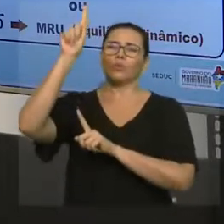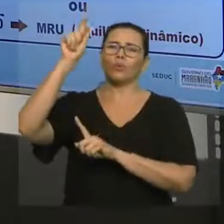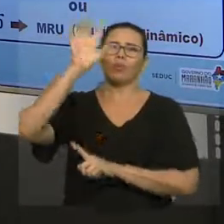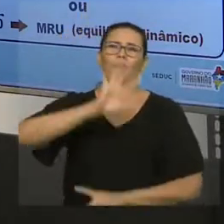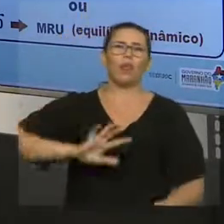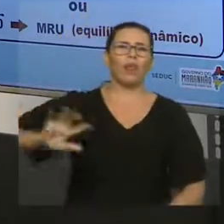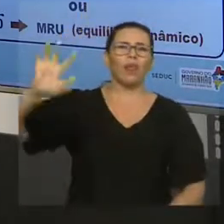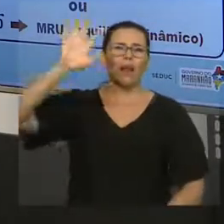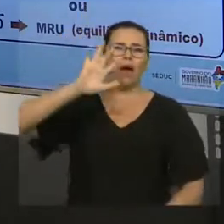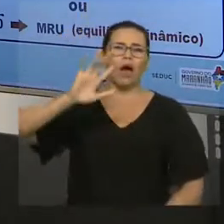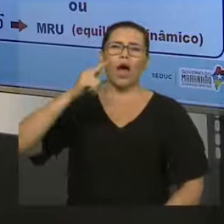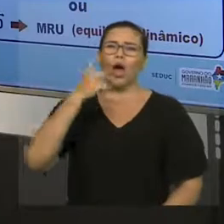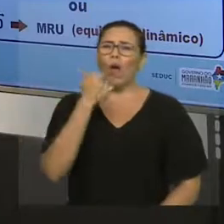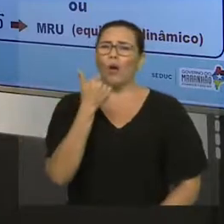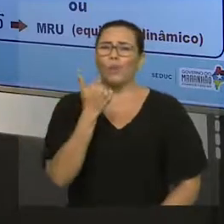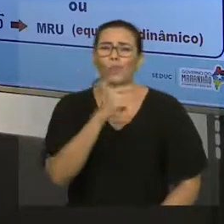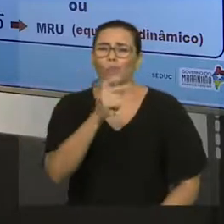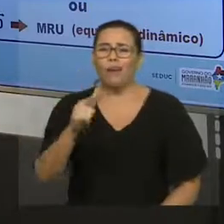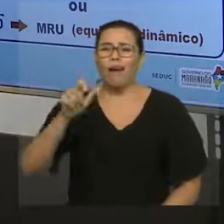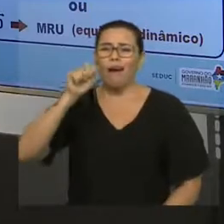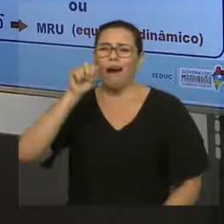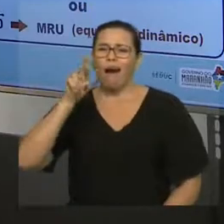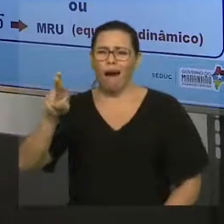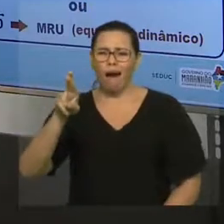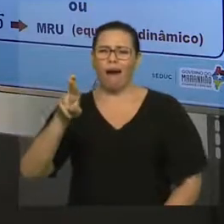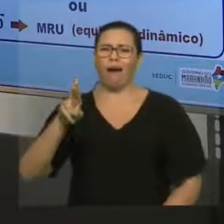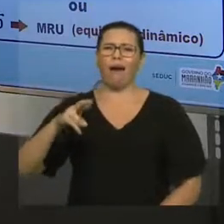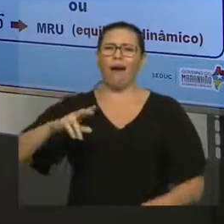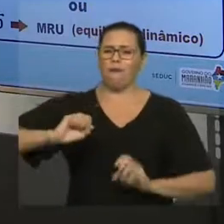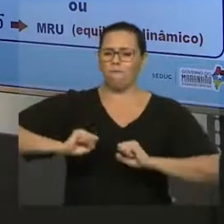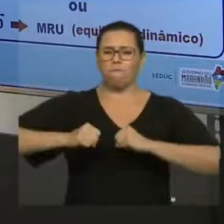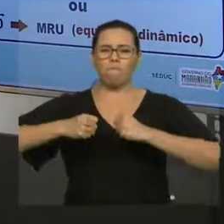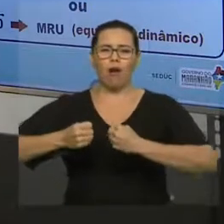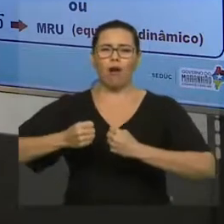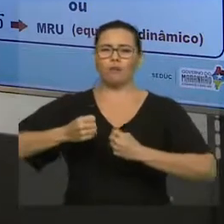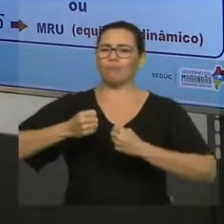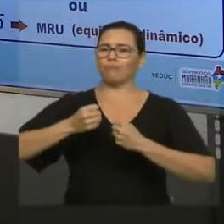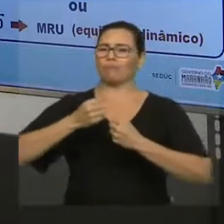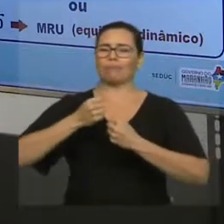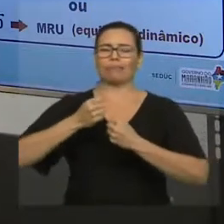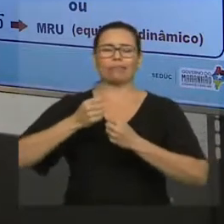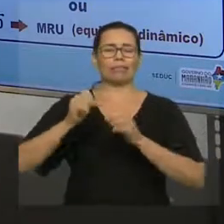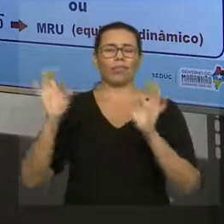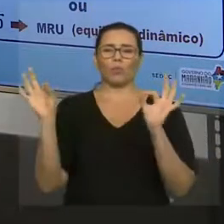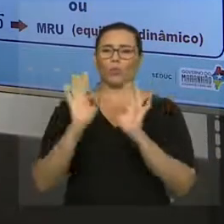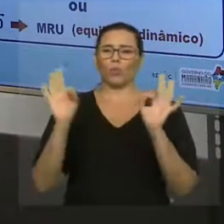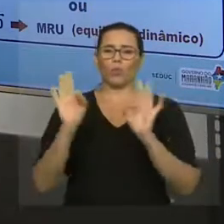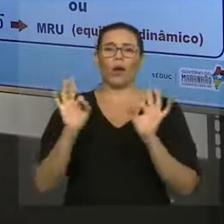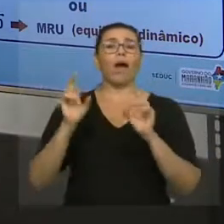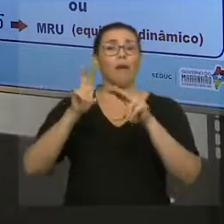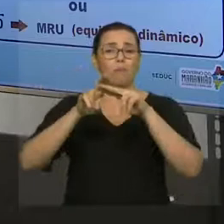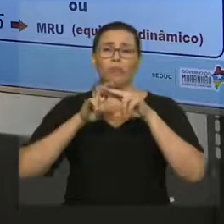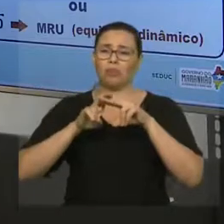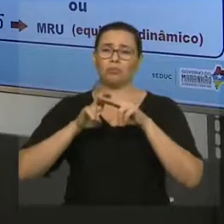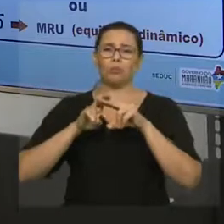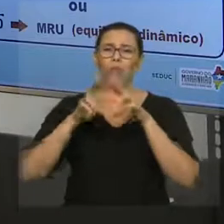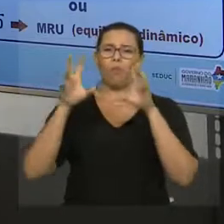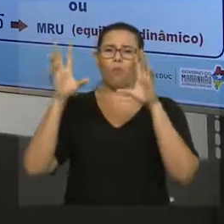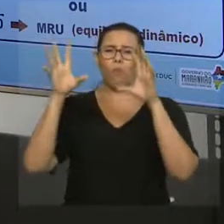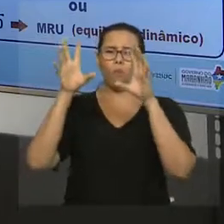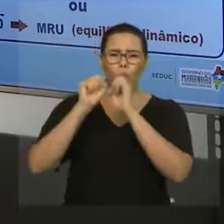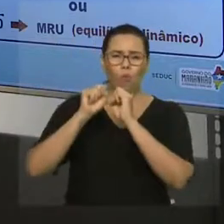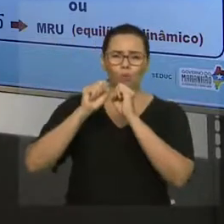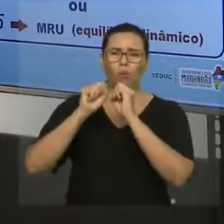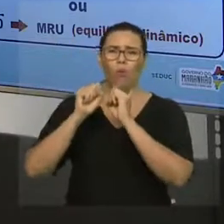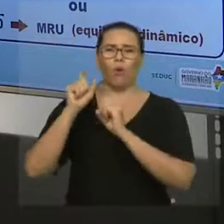do ar, não tem atrito, não tem nada para tirar essa energia dela, ok? Se o corpo está em equilíbrio, como nós falamos, equilíbrio